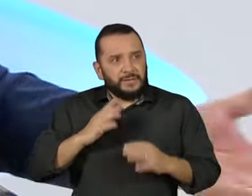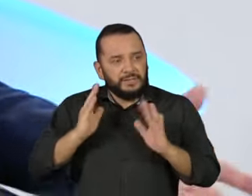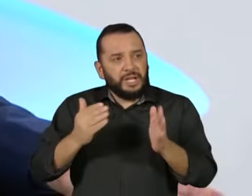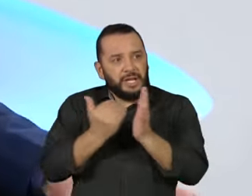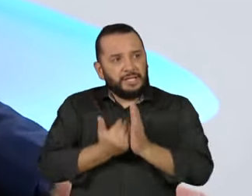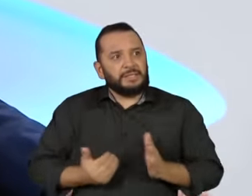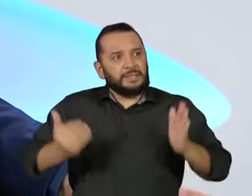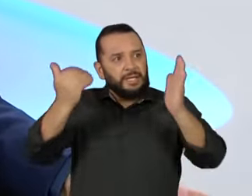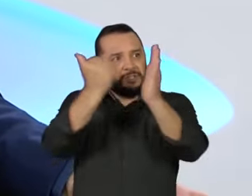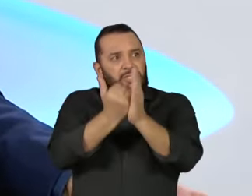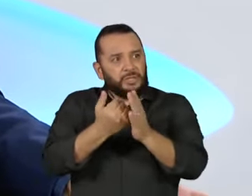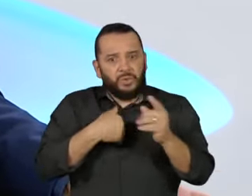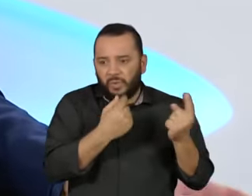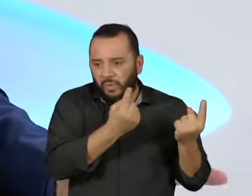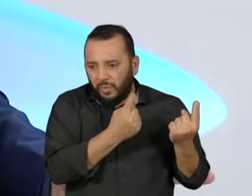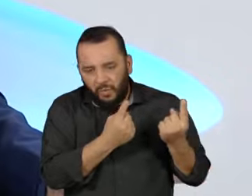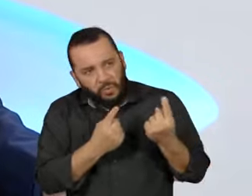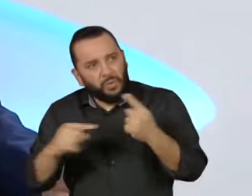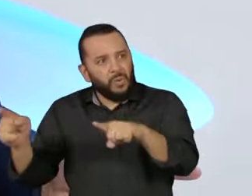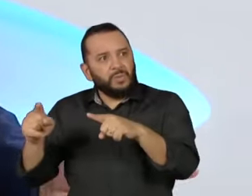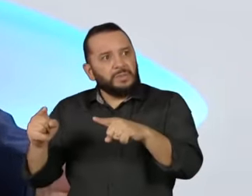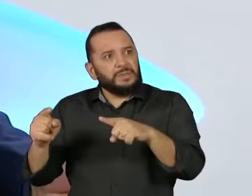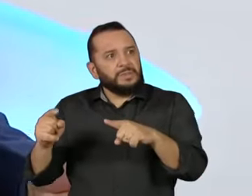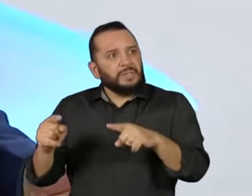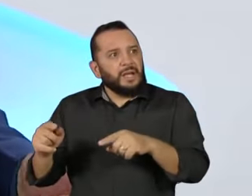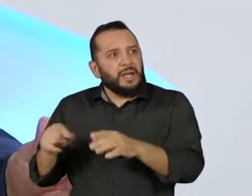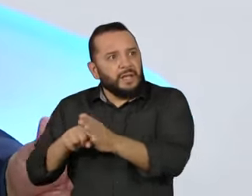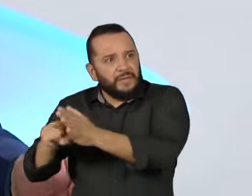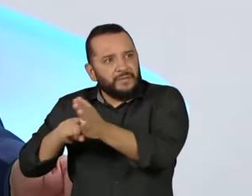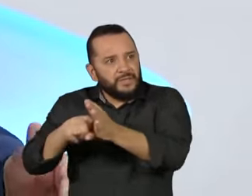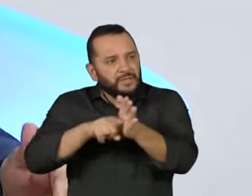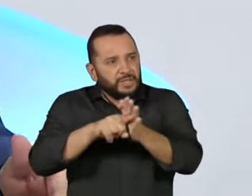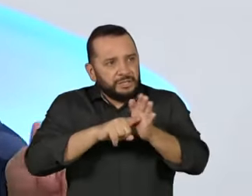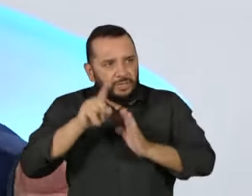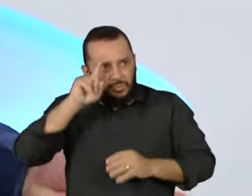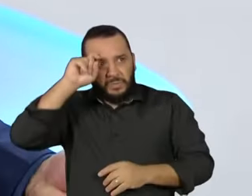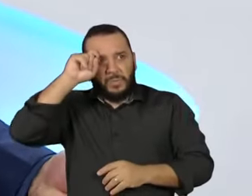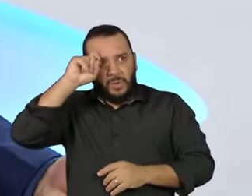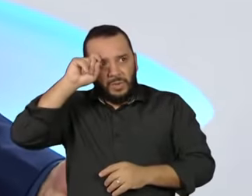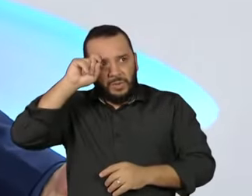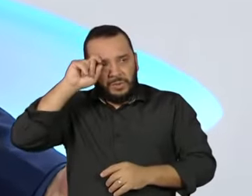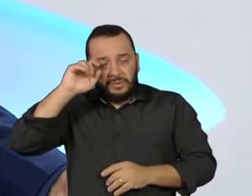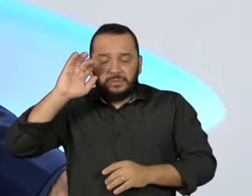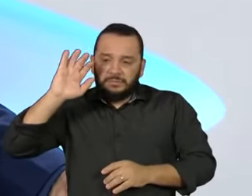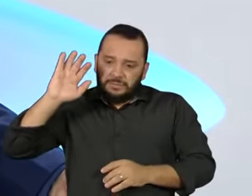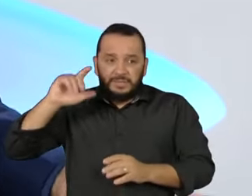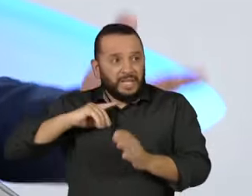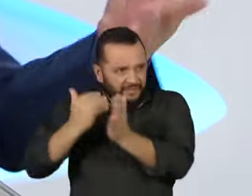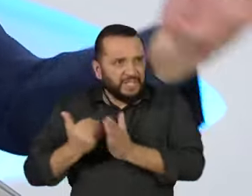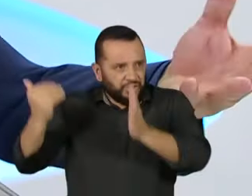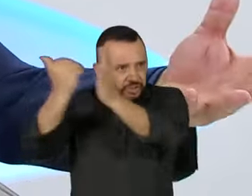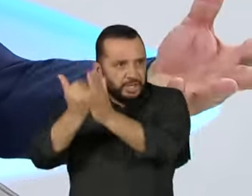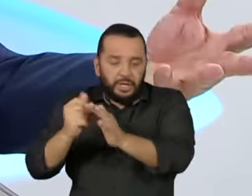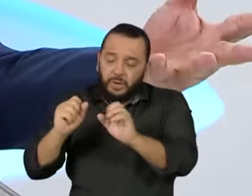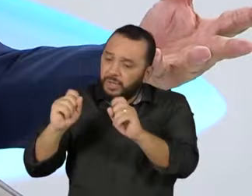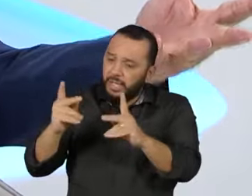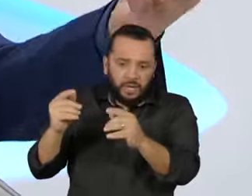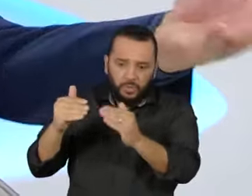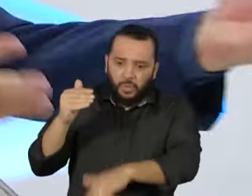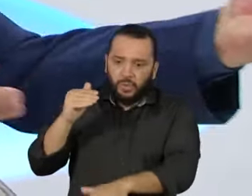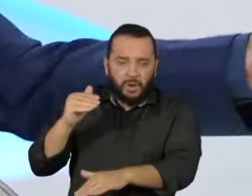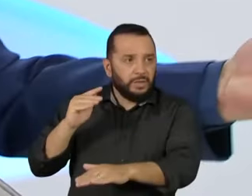eu não tenho meu avó a favor. Mas o combate à corrupção tem o meu avó a favor, sabe? São recursos